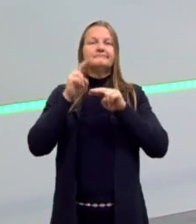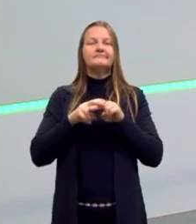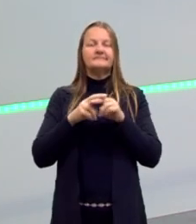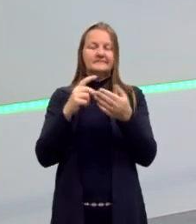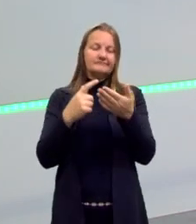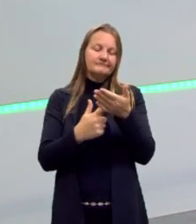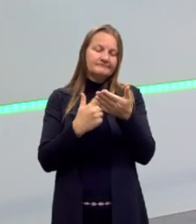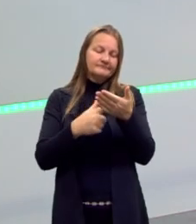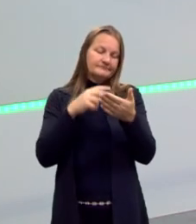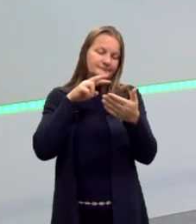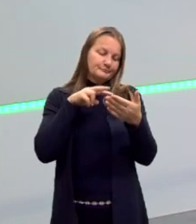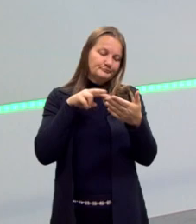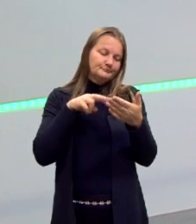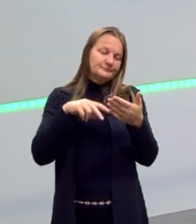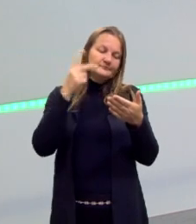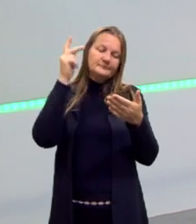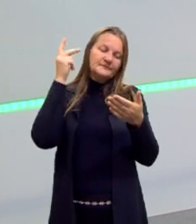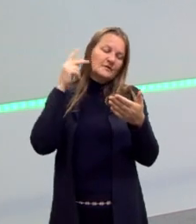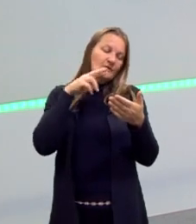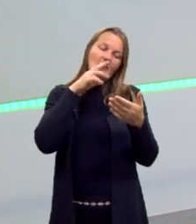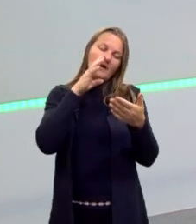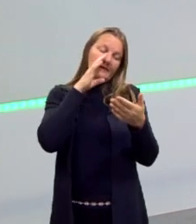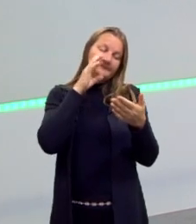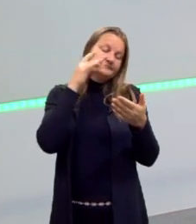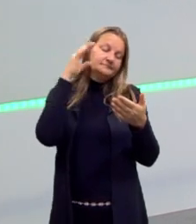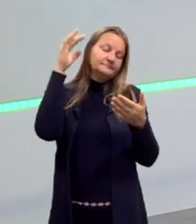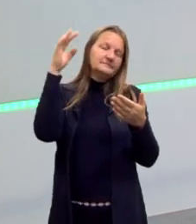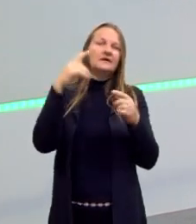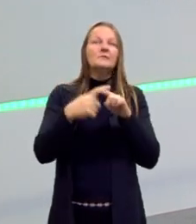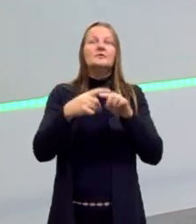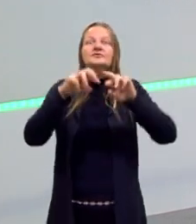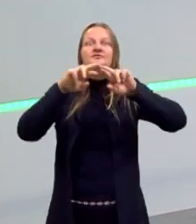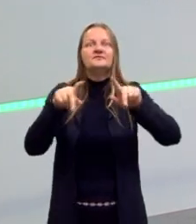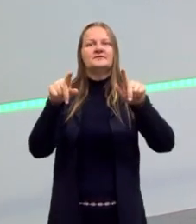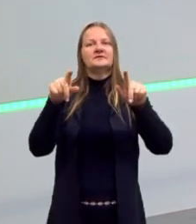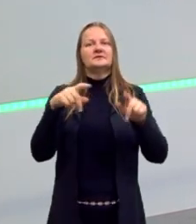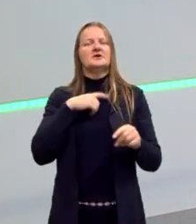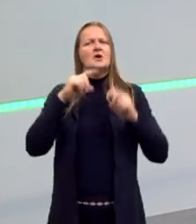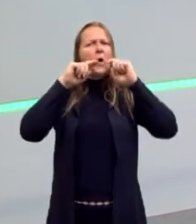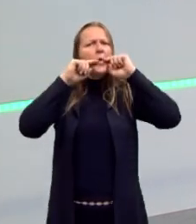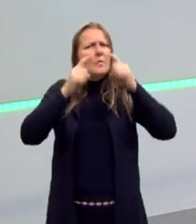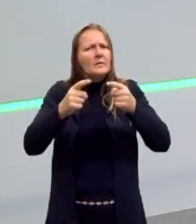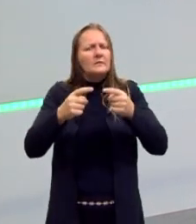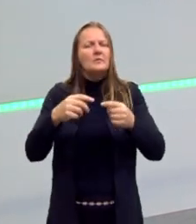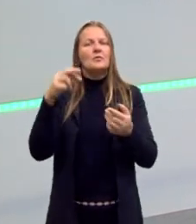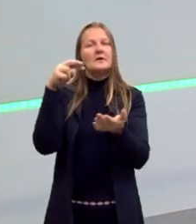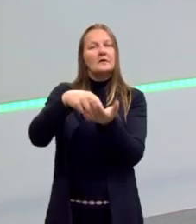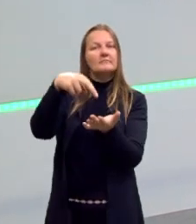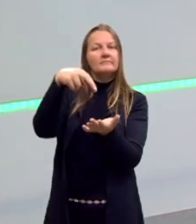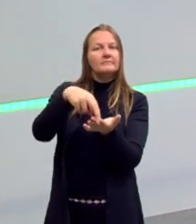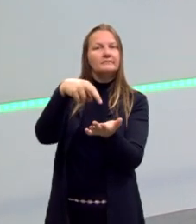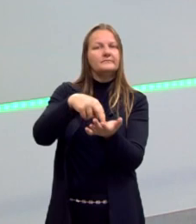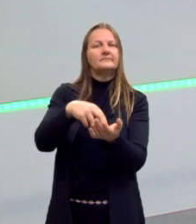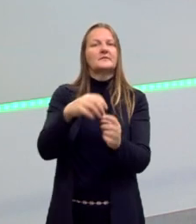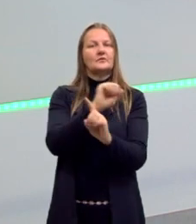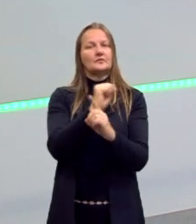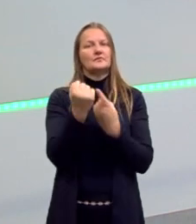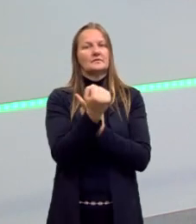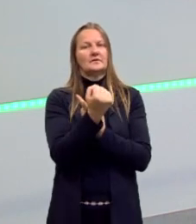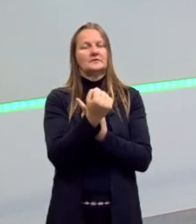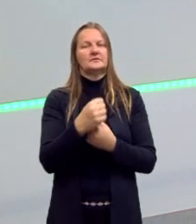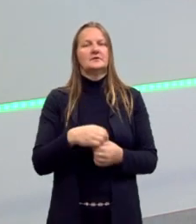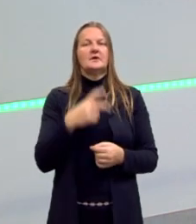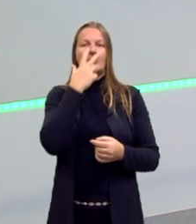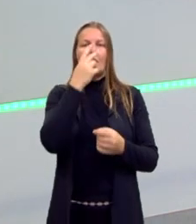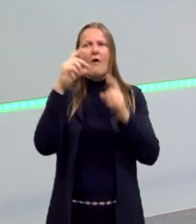história. Agora não. Agora aquilo que eu estou lendo é o quê? É uma denúncia do que está acontecendo na nossa sociedade. É como